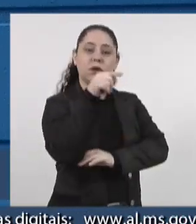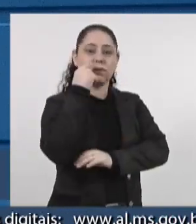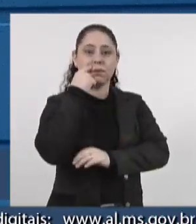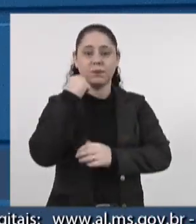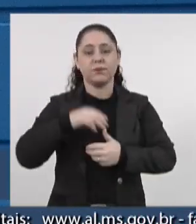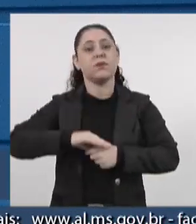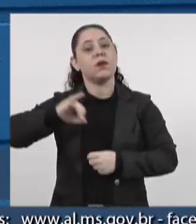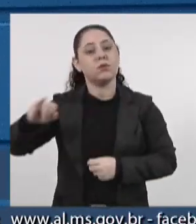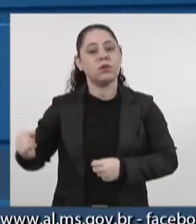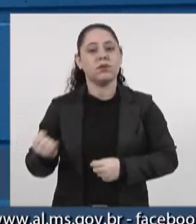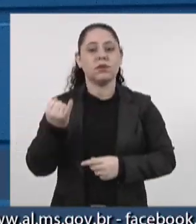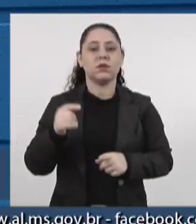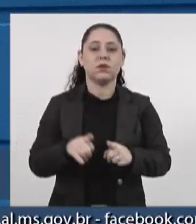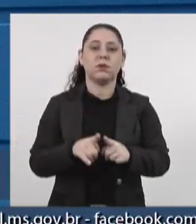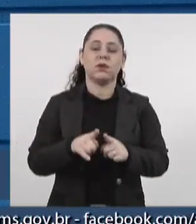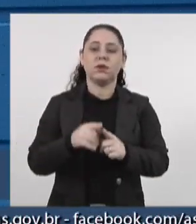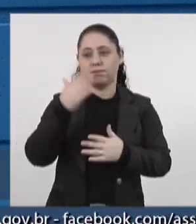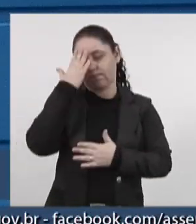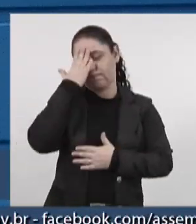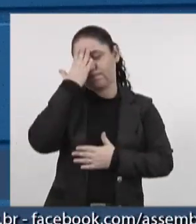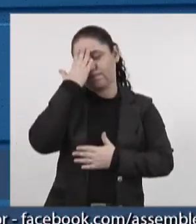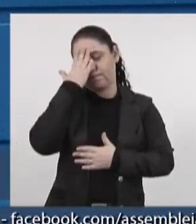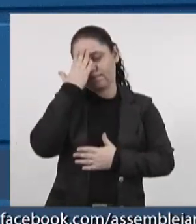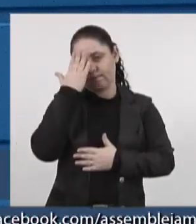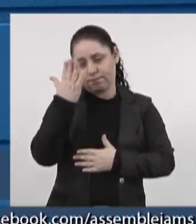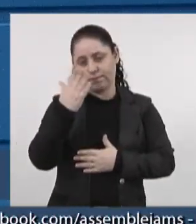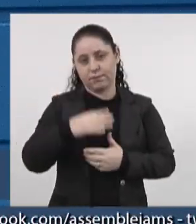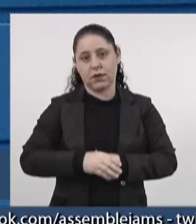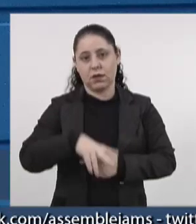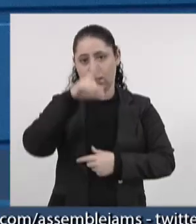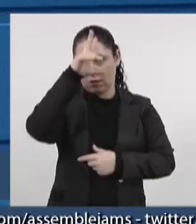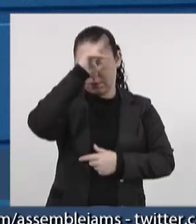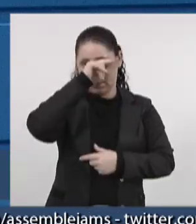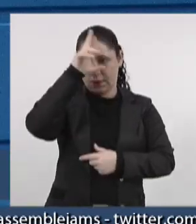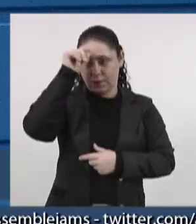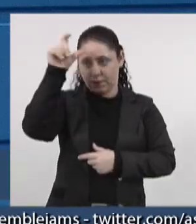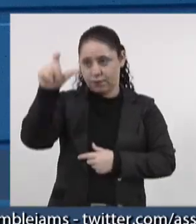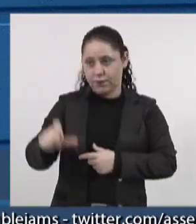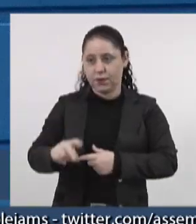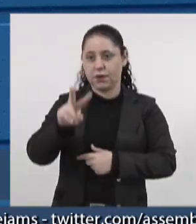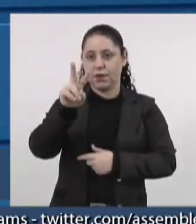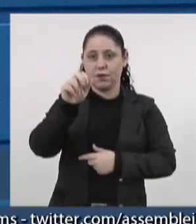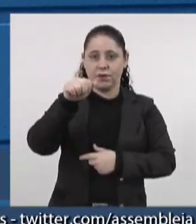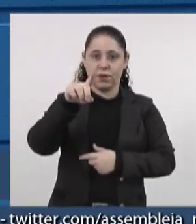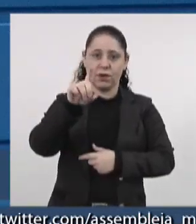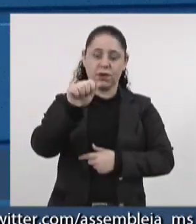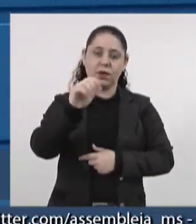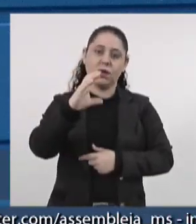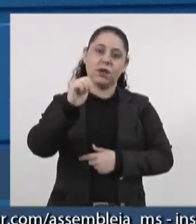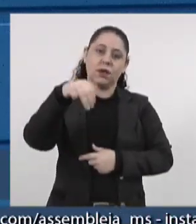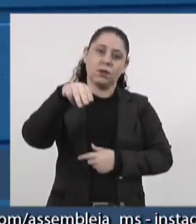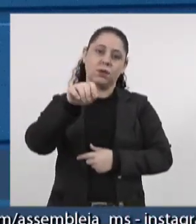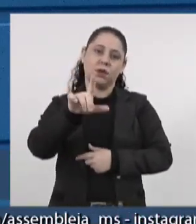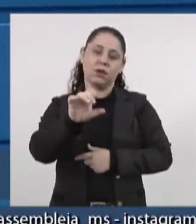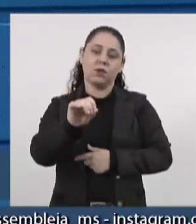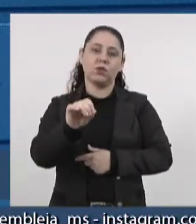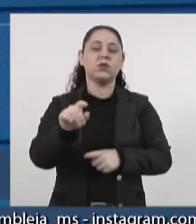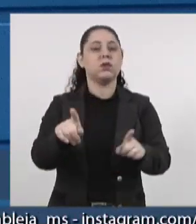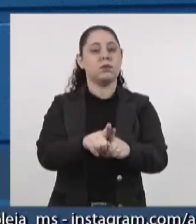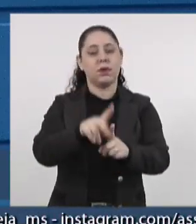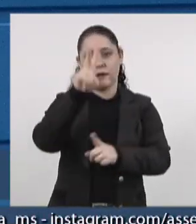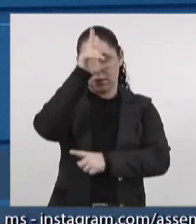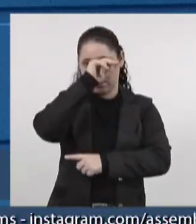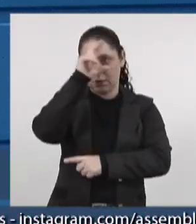aqui aproveitar também, fazer o agradecimento à Prefeita Wanda Camilo, de Cidrolândia, e também ao